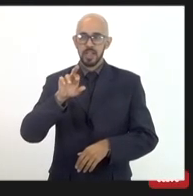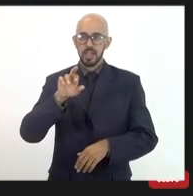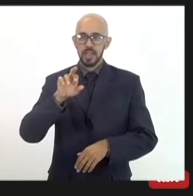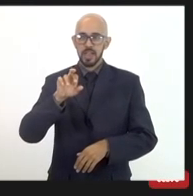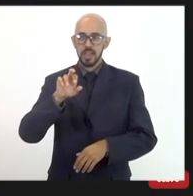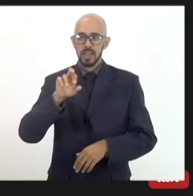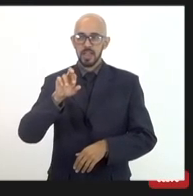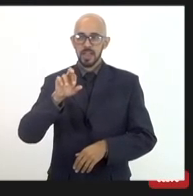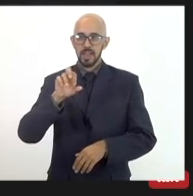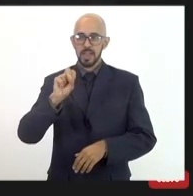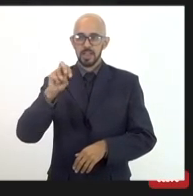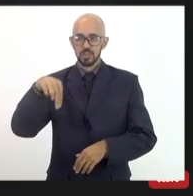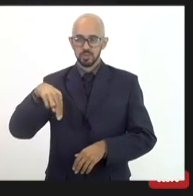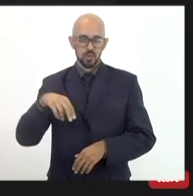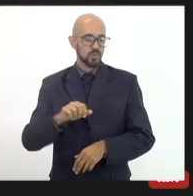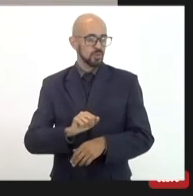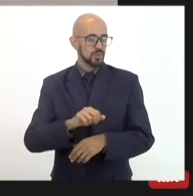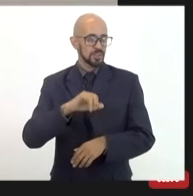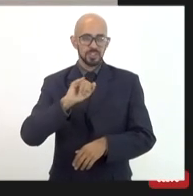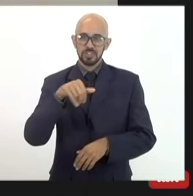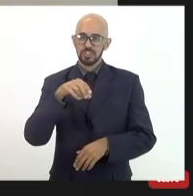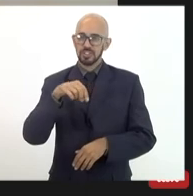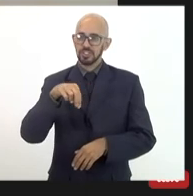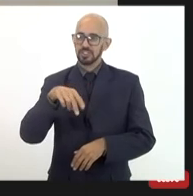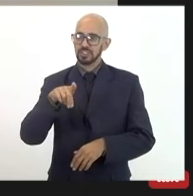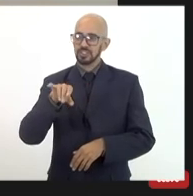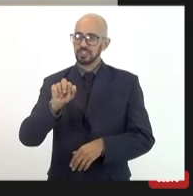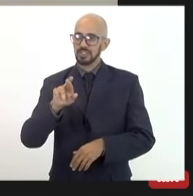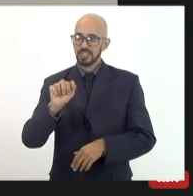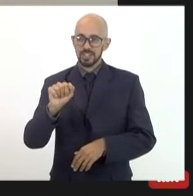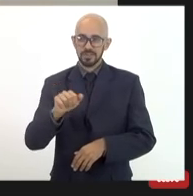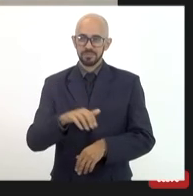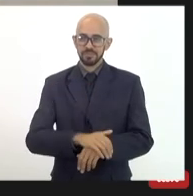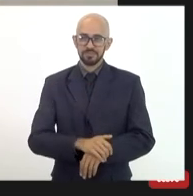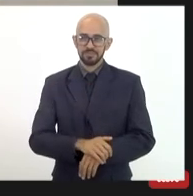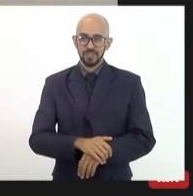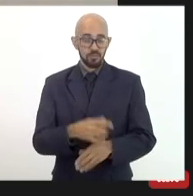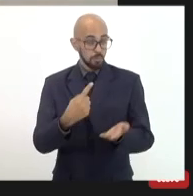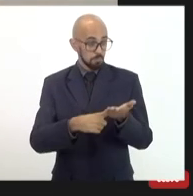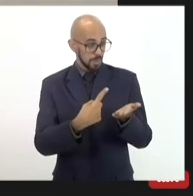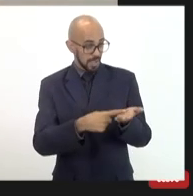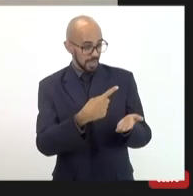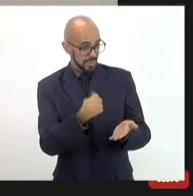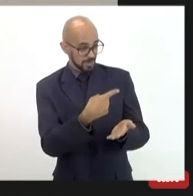do Aldir Jandira vamos marcar vamos marcar viu Gadelha